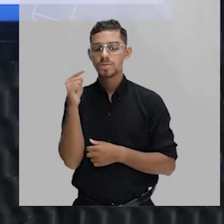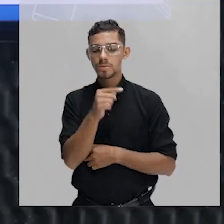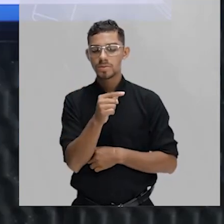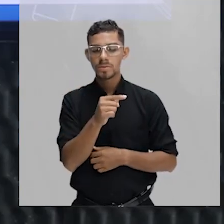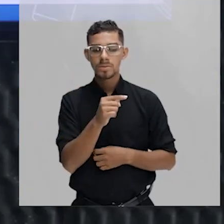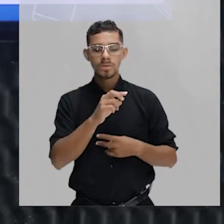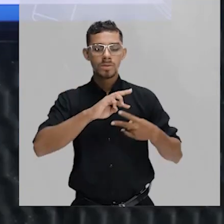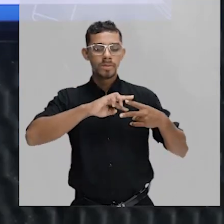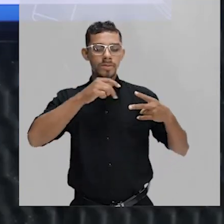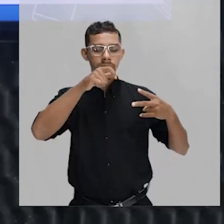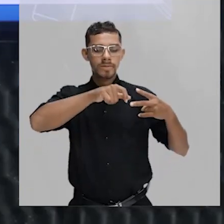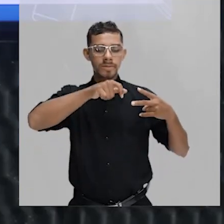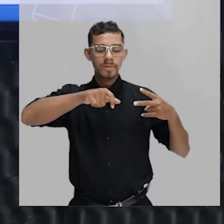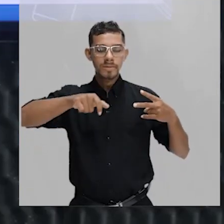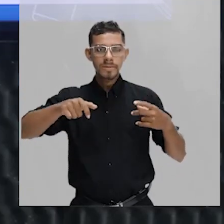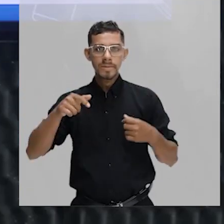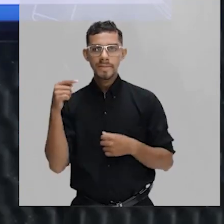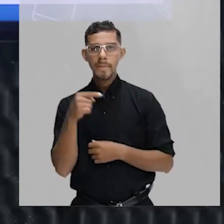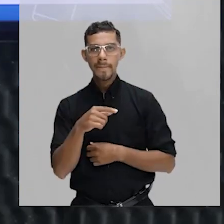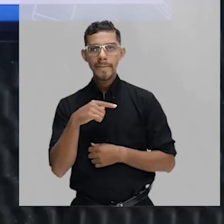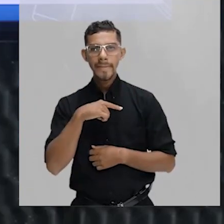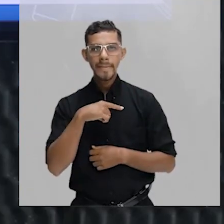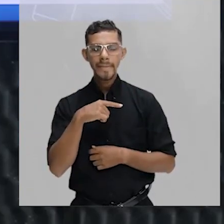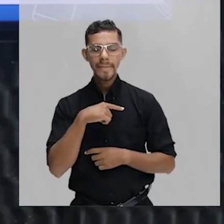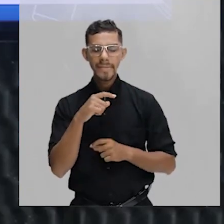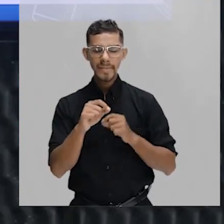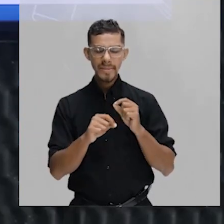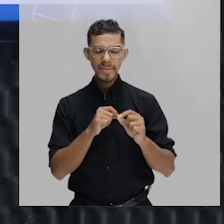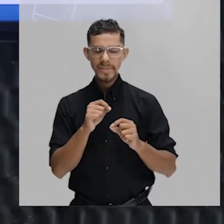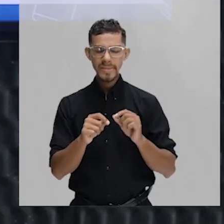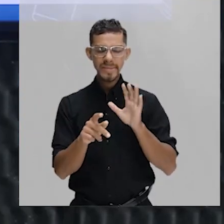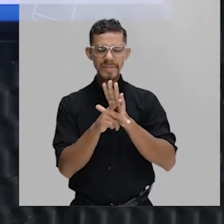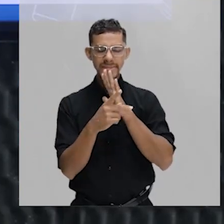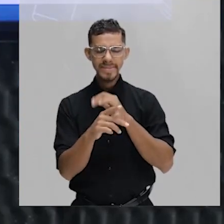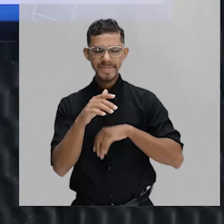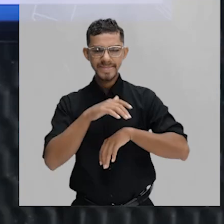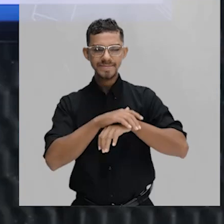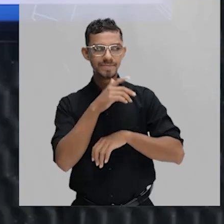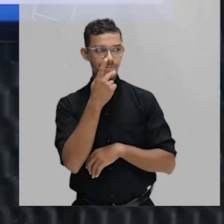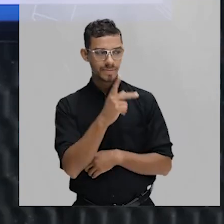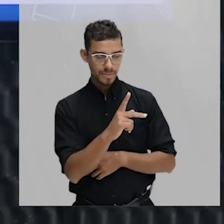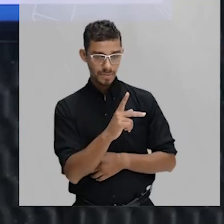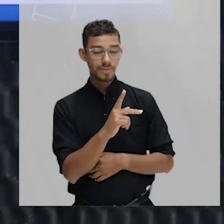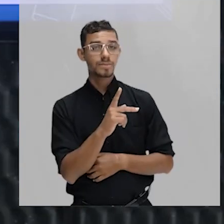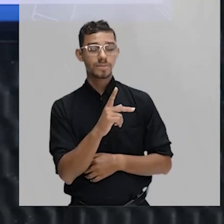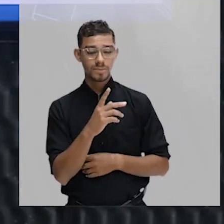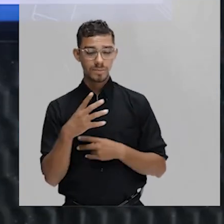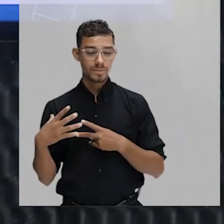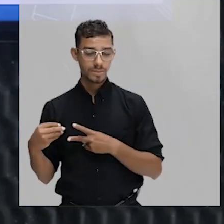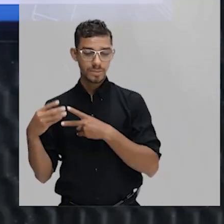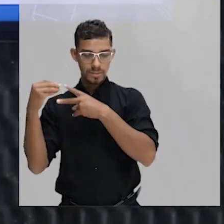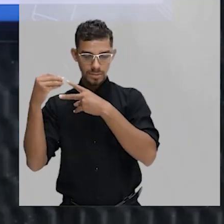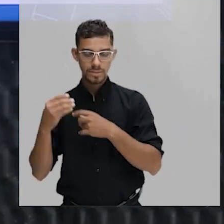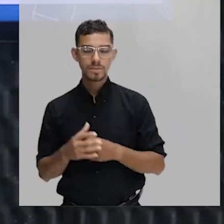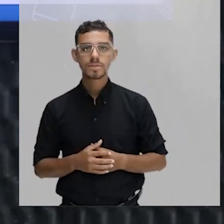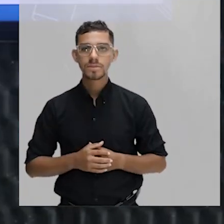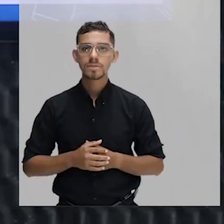que contém informação genética, que vai resultar em uma proteína. Certo?